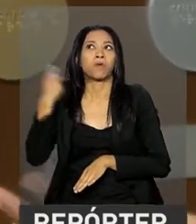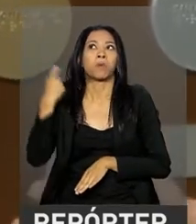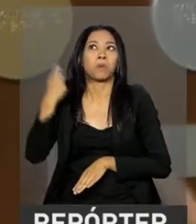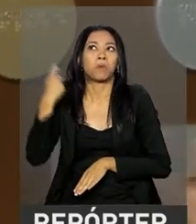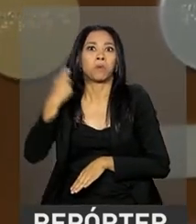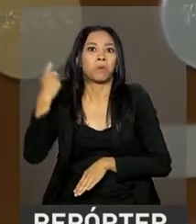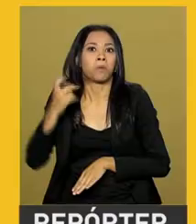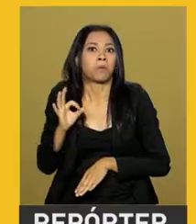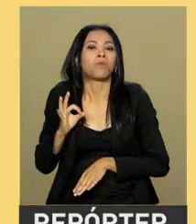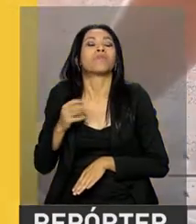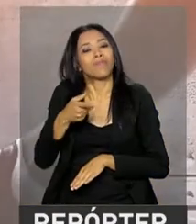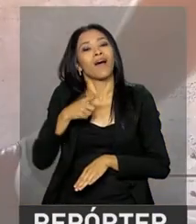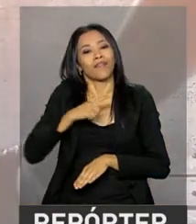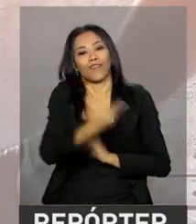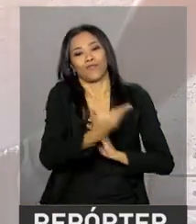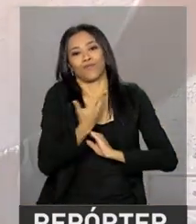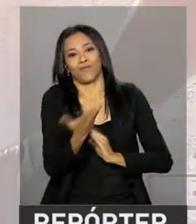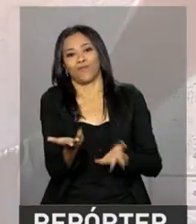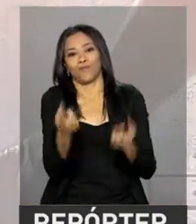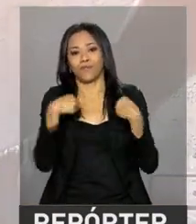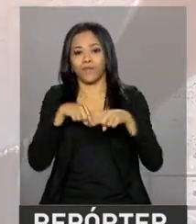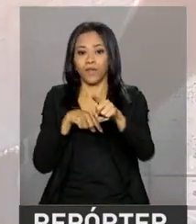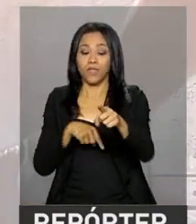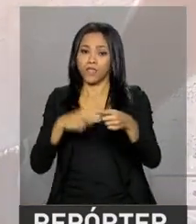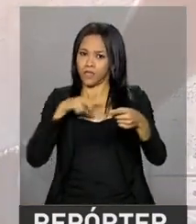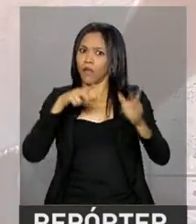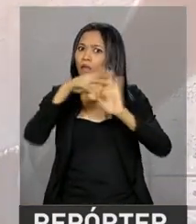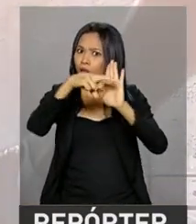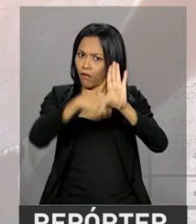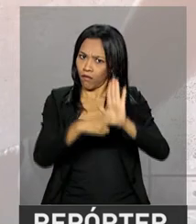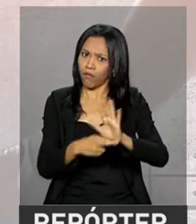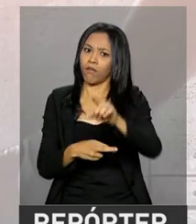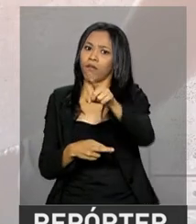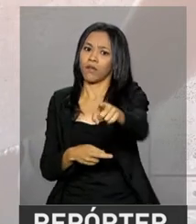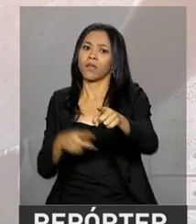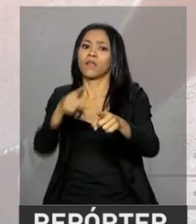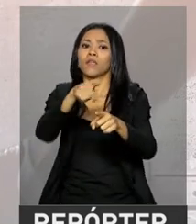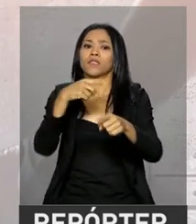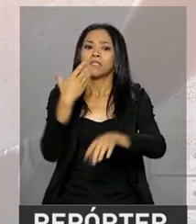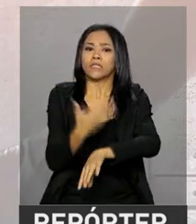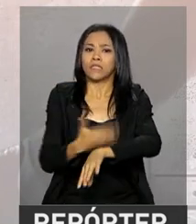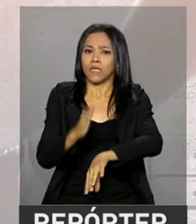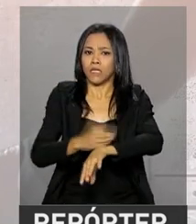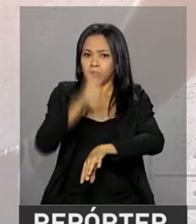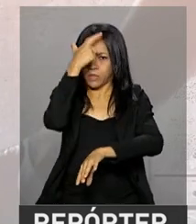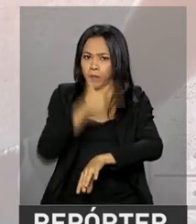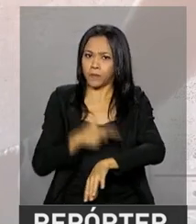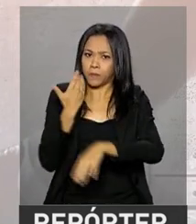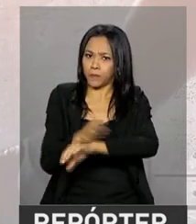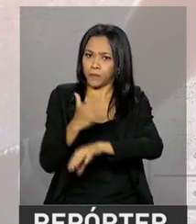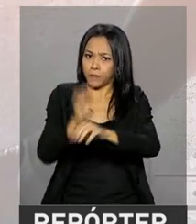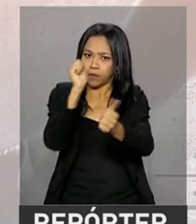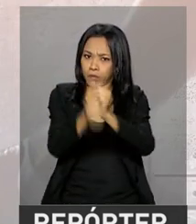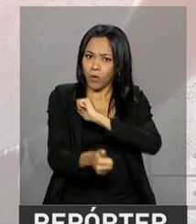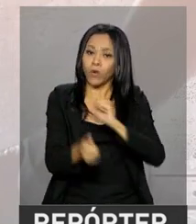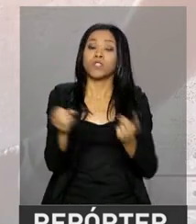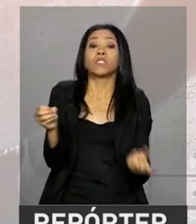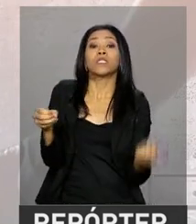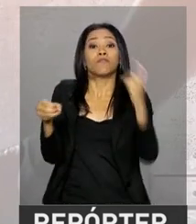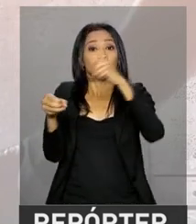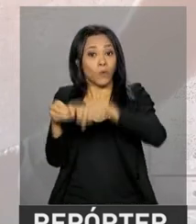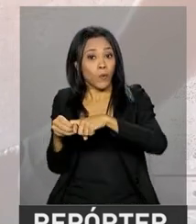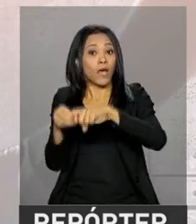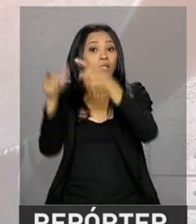a ajuda de vocês. São requisitos para concorrer à Bolsa. Estar em plena atividade, vinculado a uma entidade de